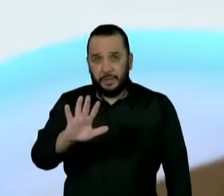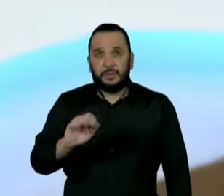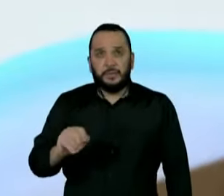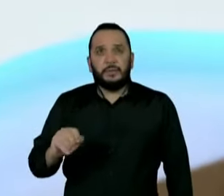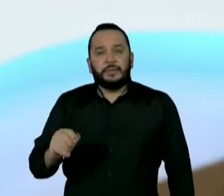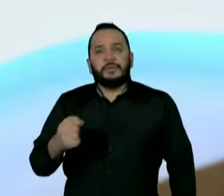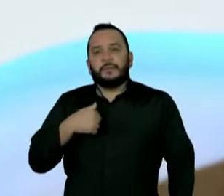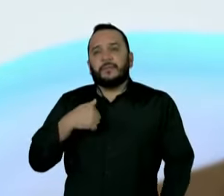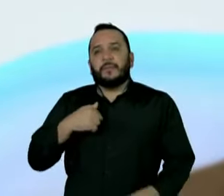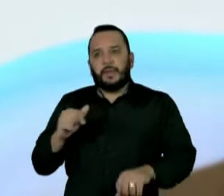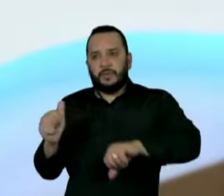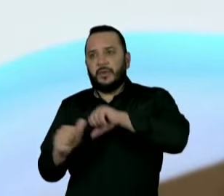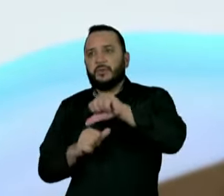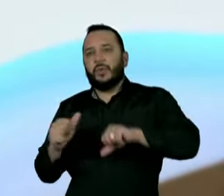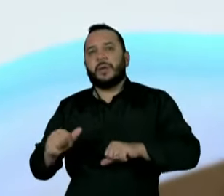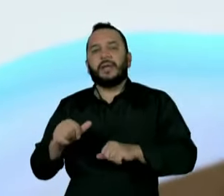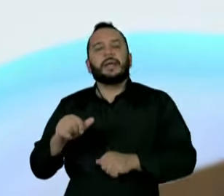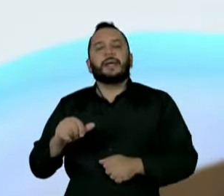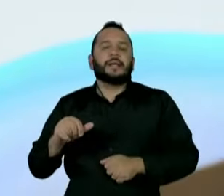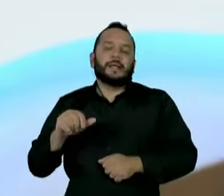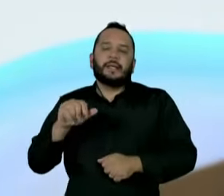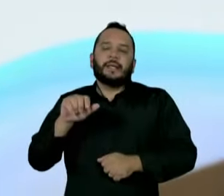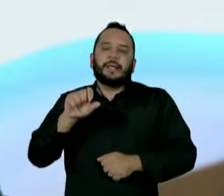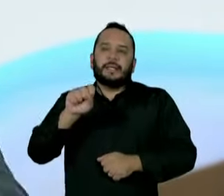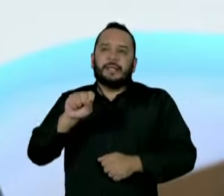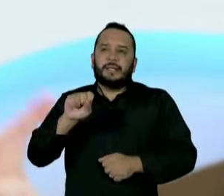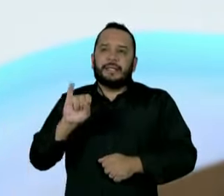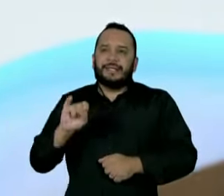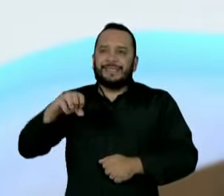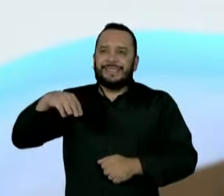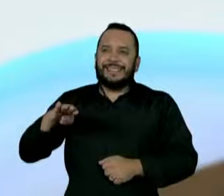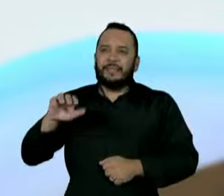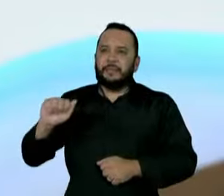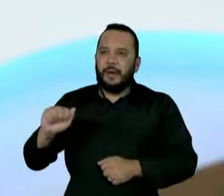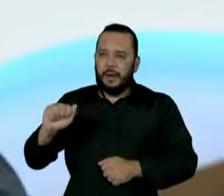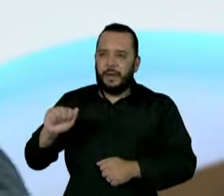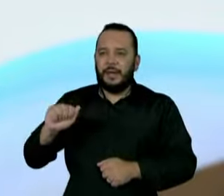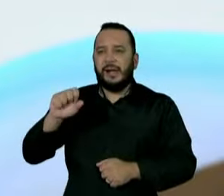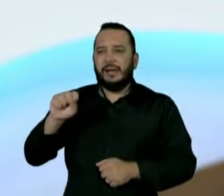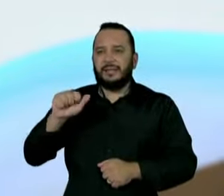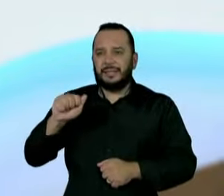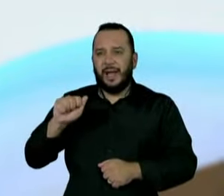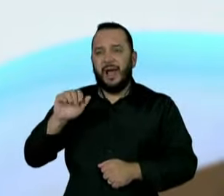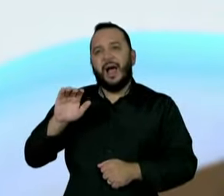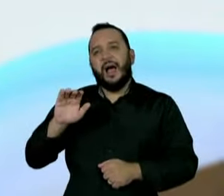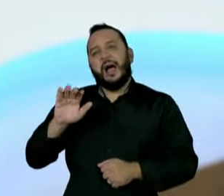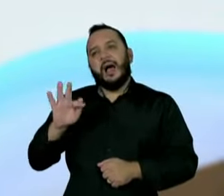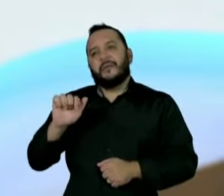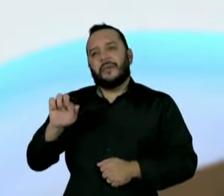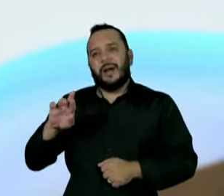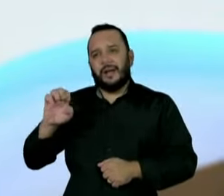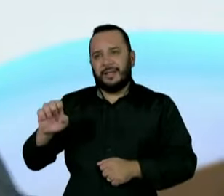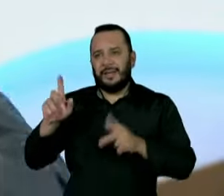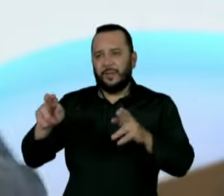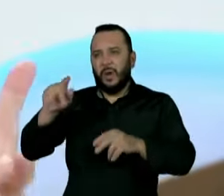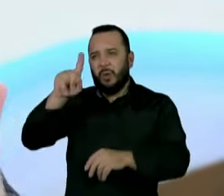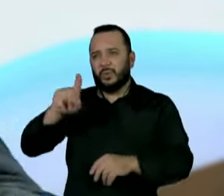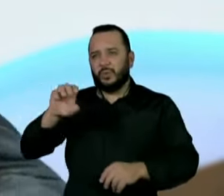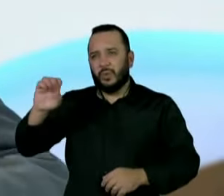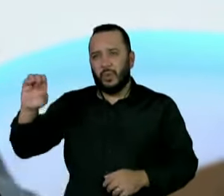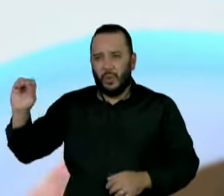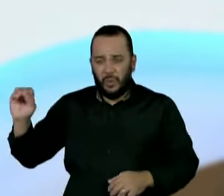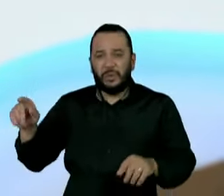Simba Safari e a Jaula dos Macacos, lá no Zoológico. Quer ele não conseguiu privatizar nada, ele não conseguiu, ele não sabe fazer, ele não